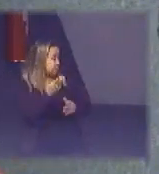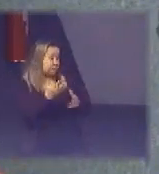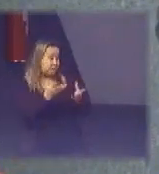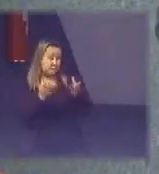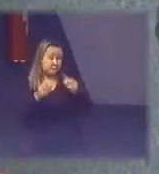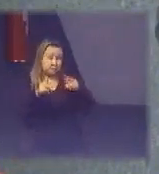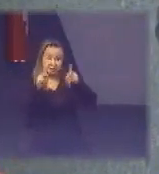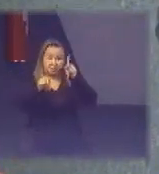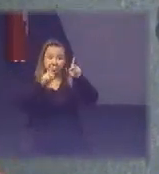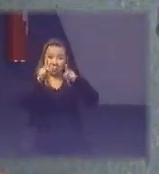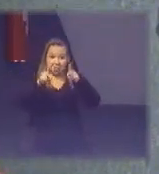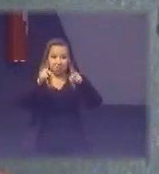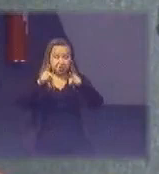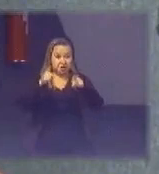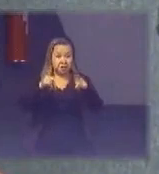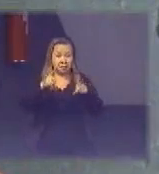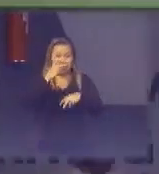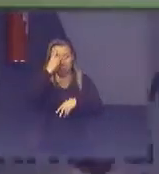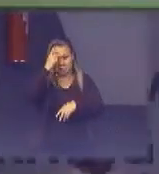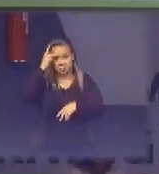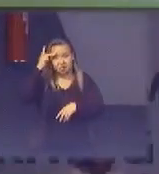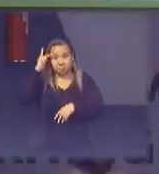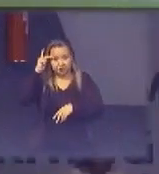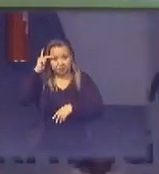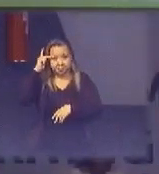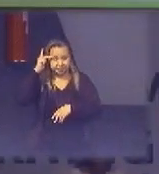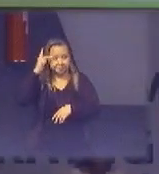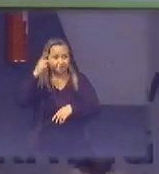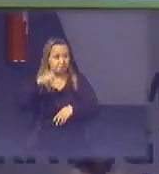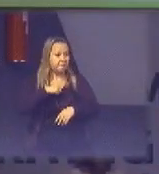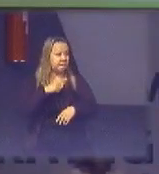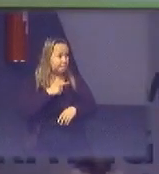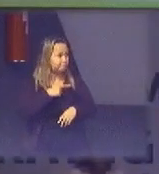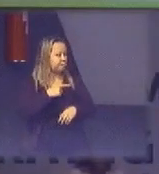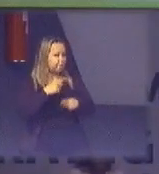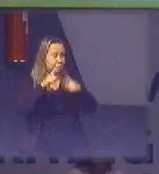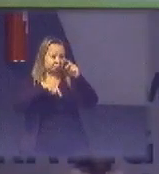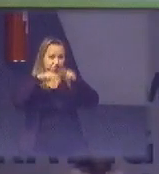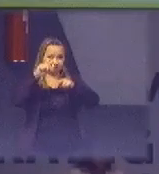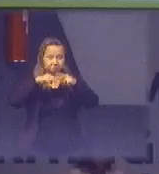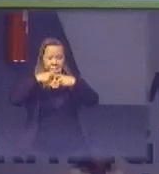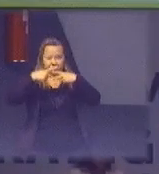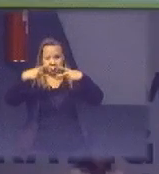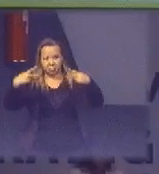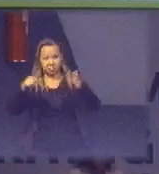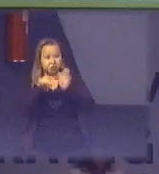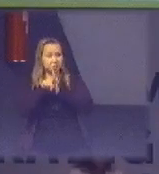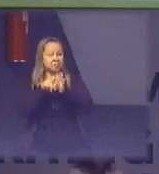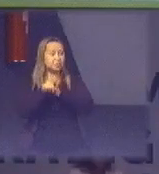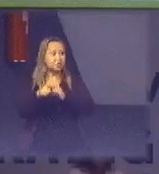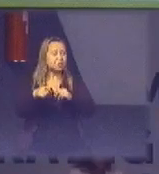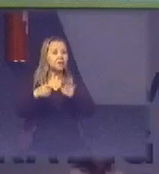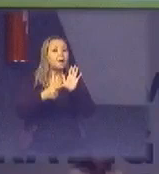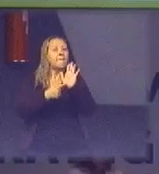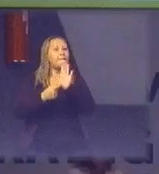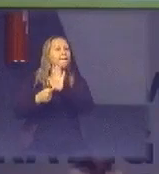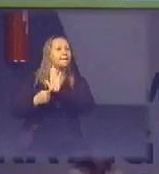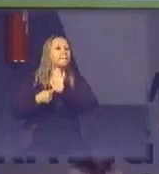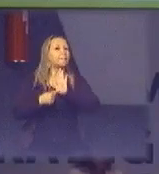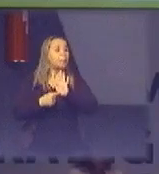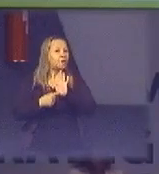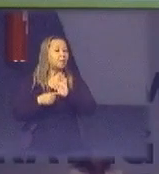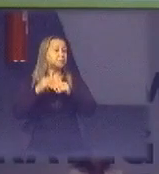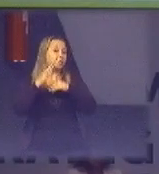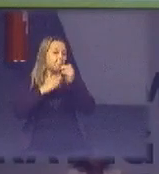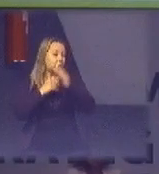pessoas elas tem esses produtos várias pesquisas mostram que é um hábito do